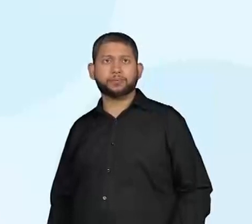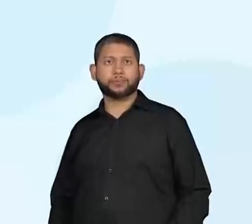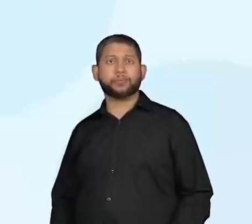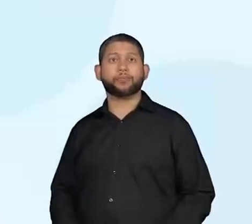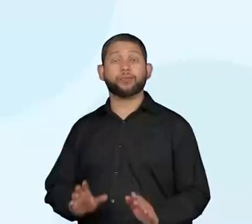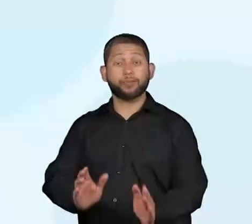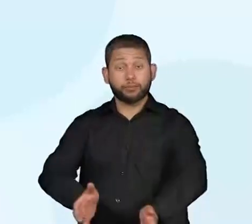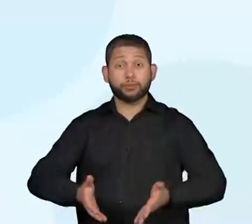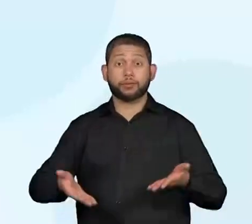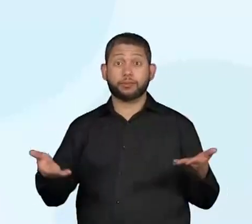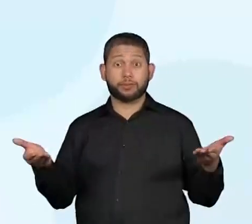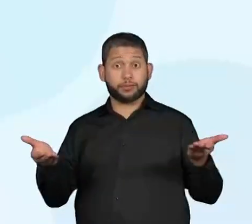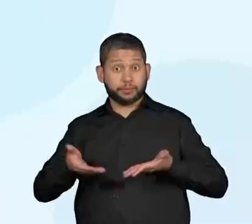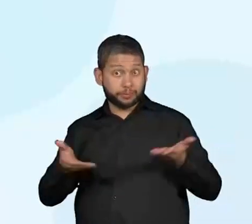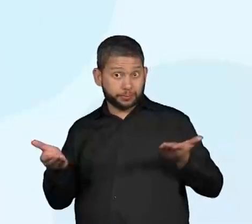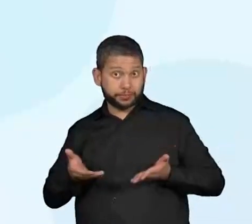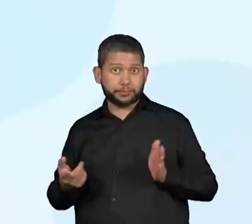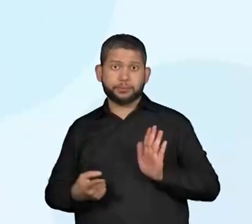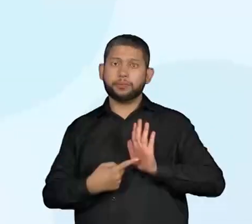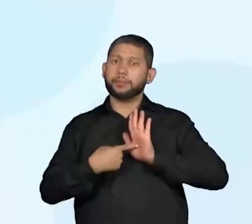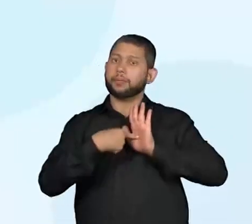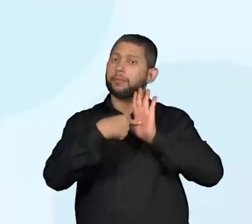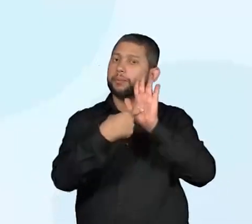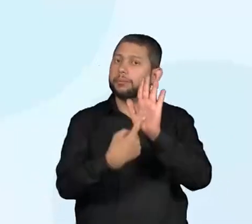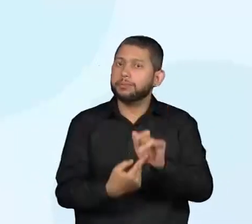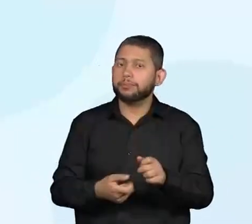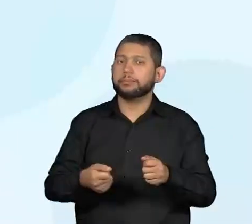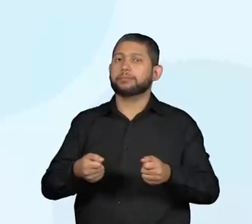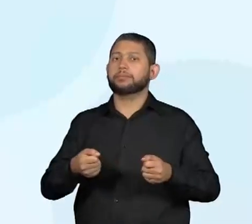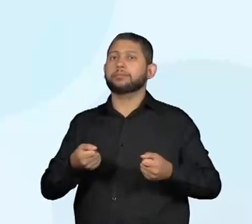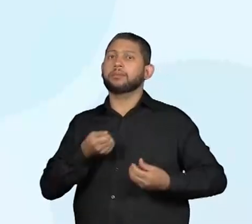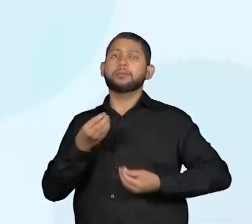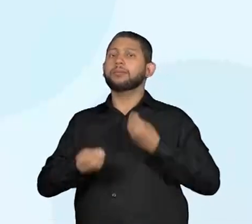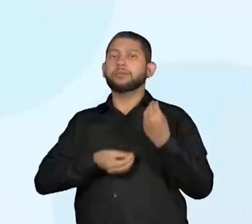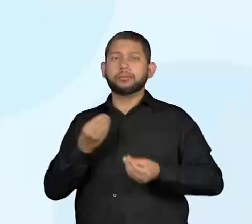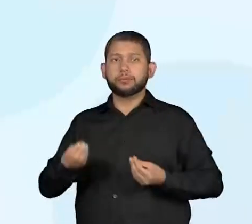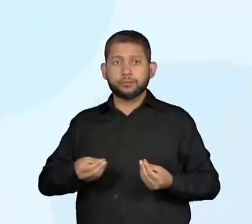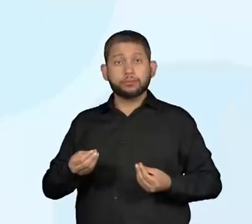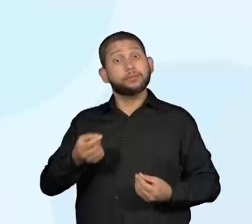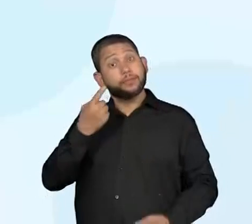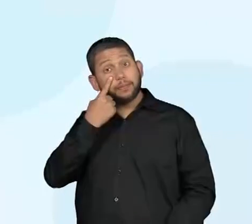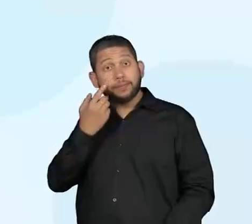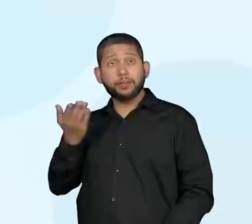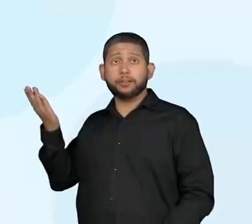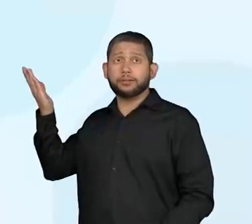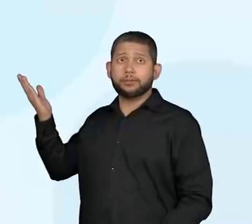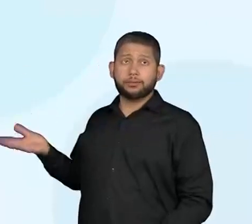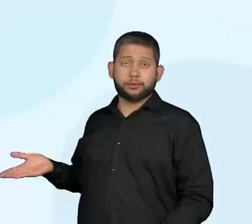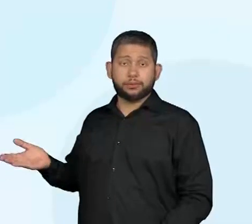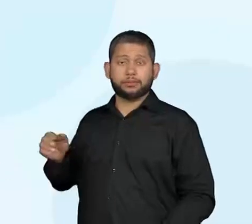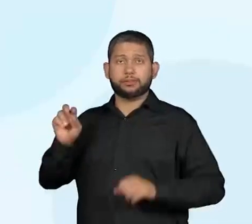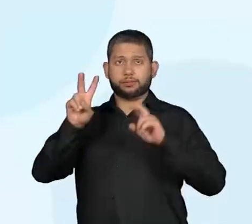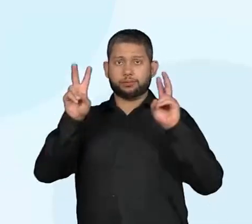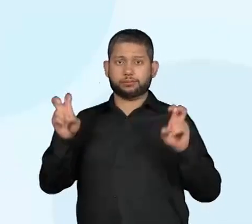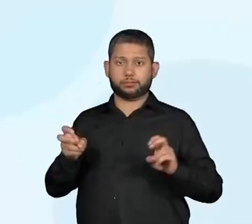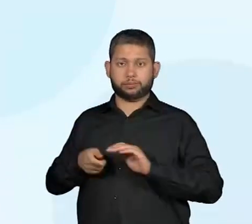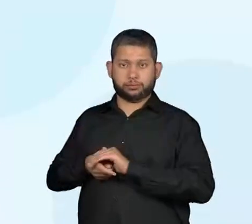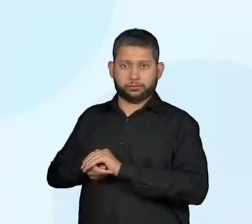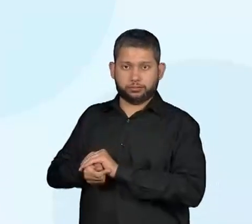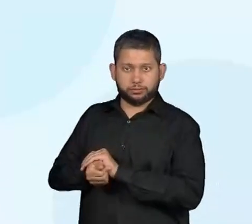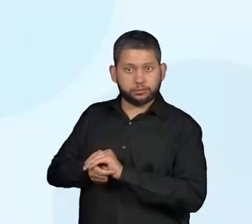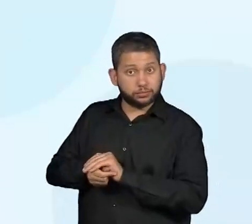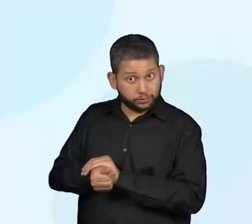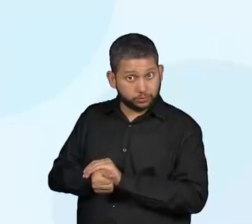Então, para conhecer mais um texto teatral, nada mais interessante do que a gente ver